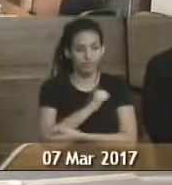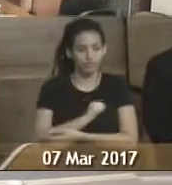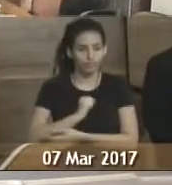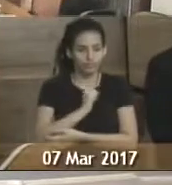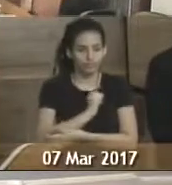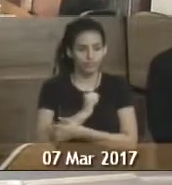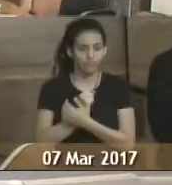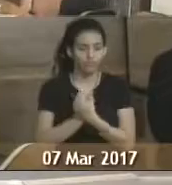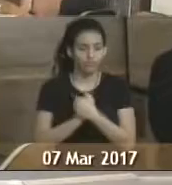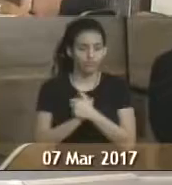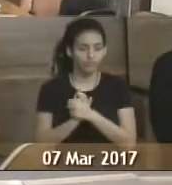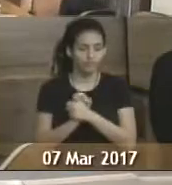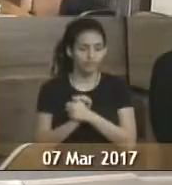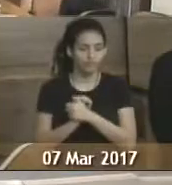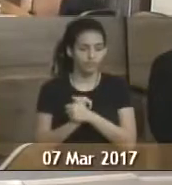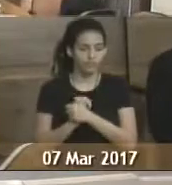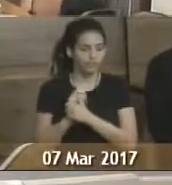saudade.